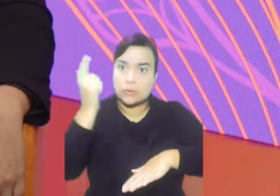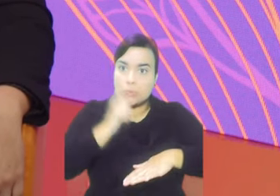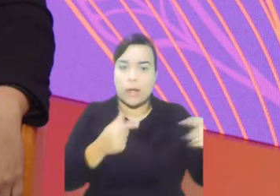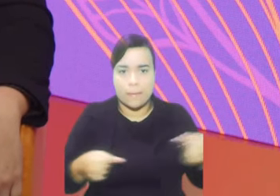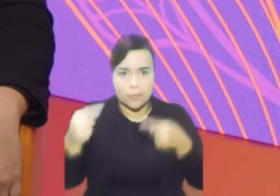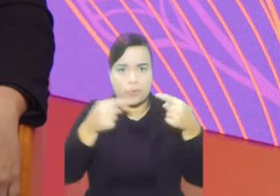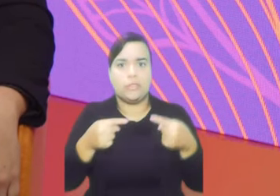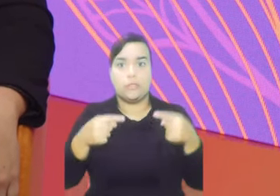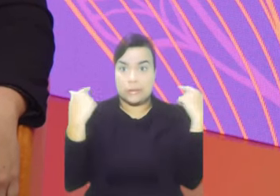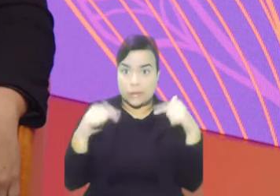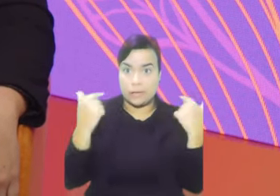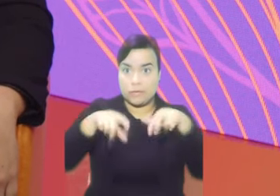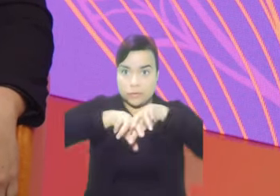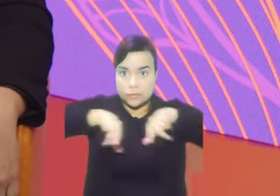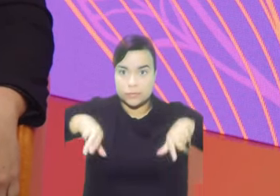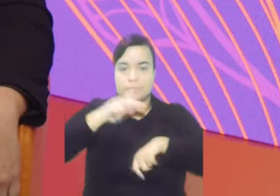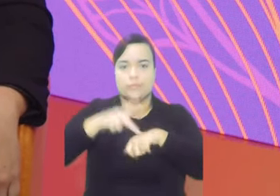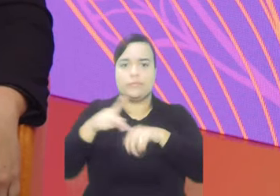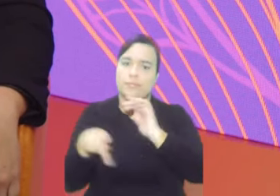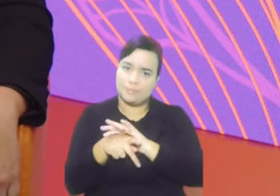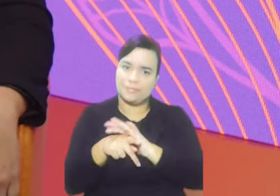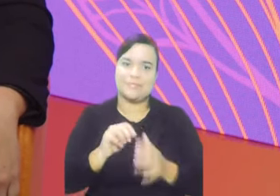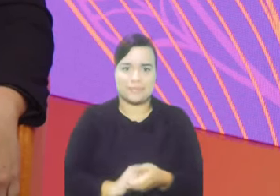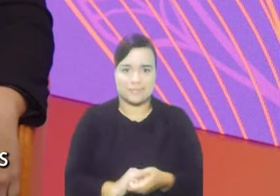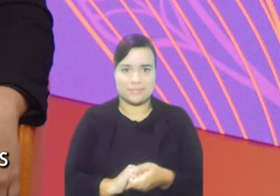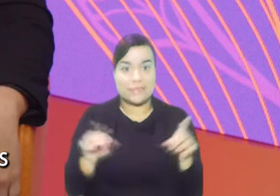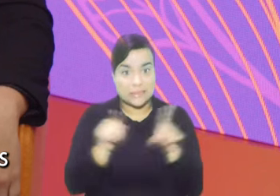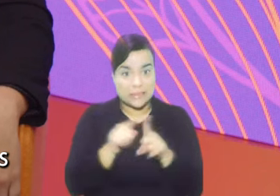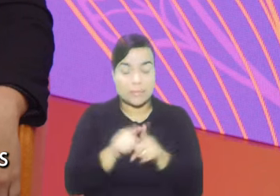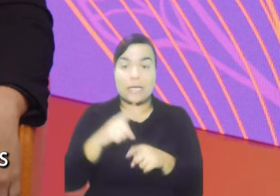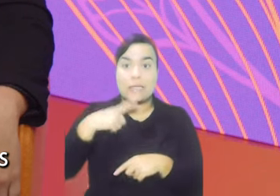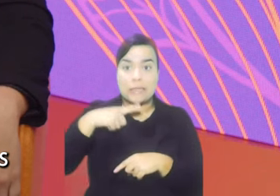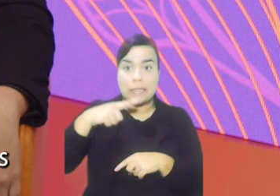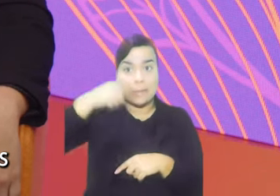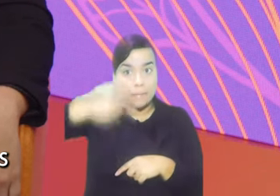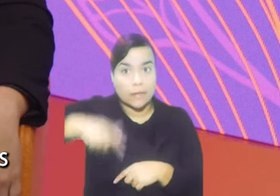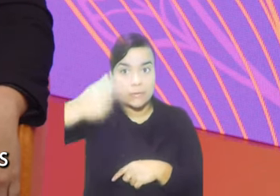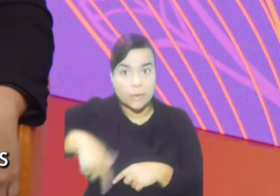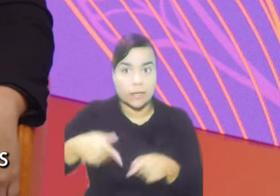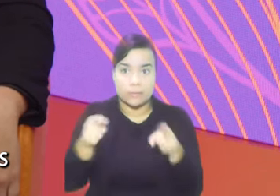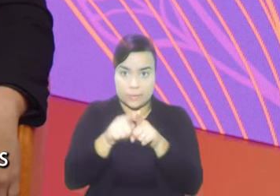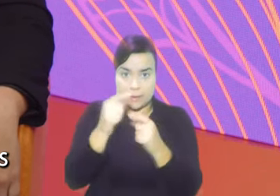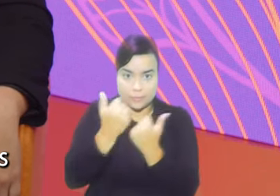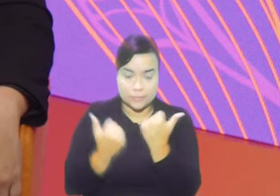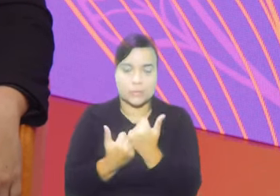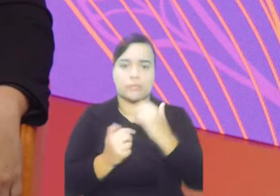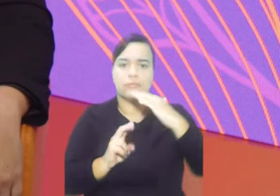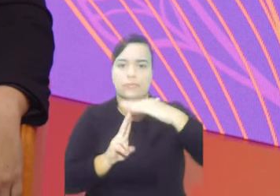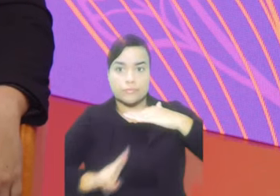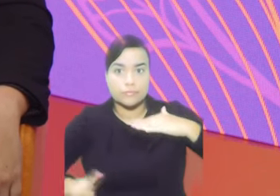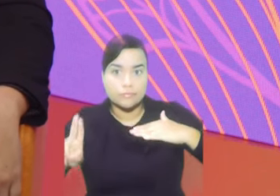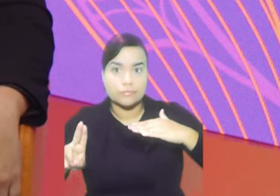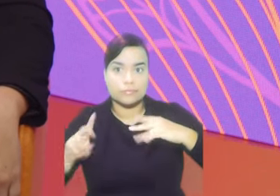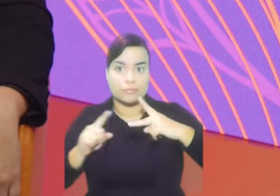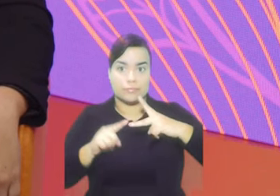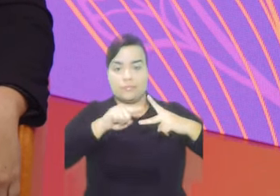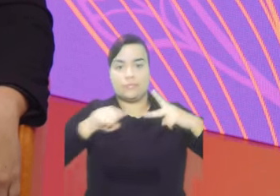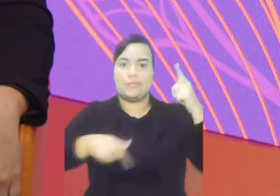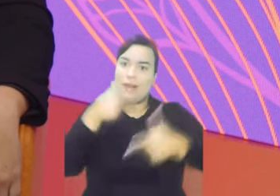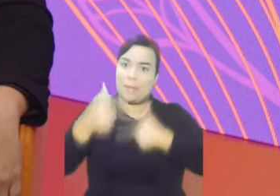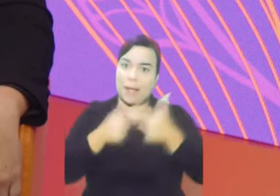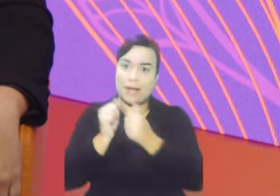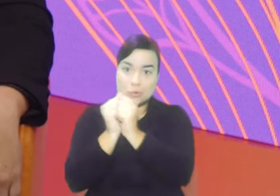políticas, a serviços e direitos em todo o país. E tem uma gama ainda maior de parceiros, universidades,